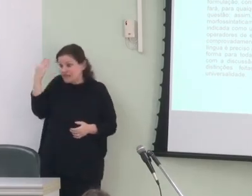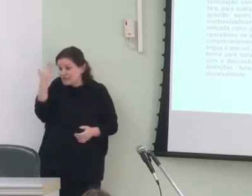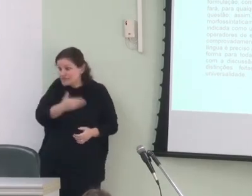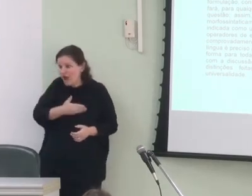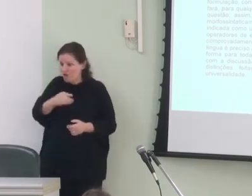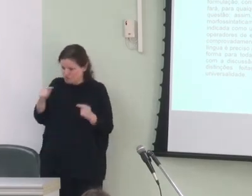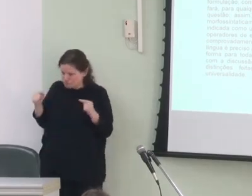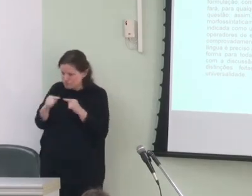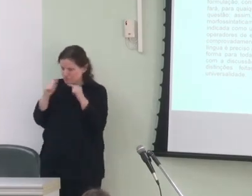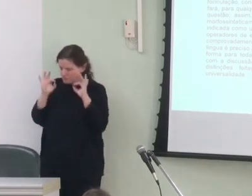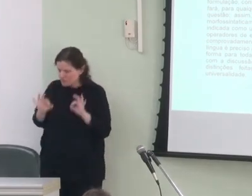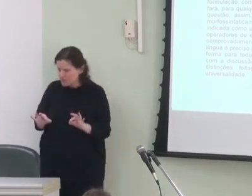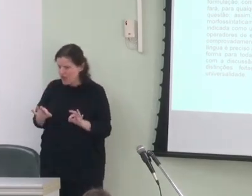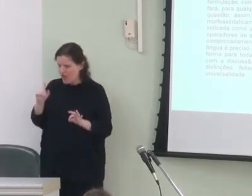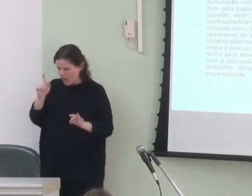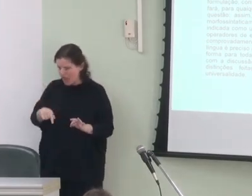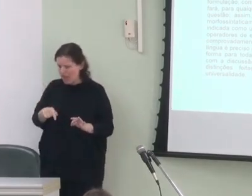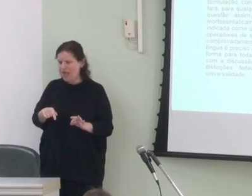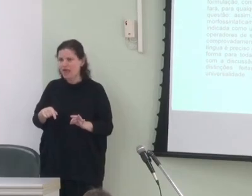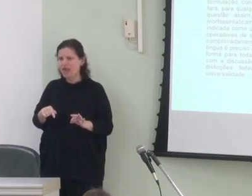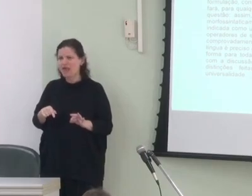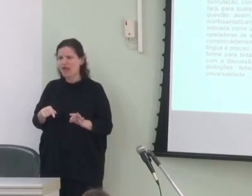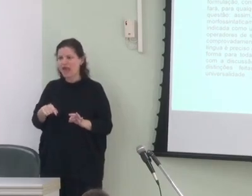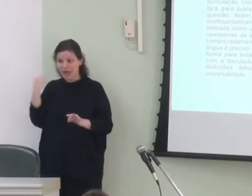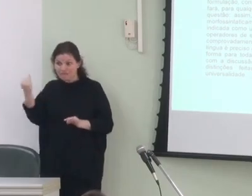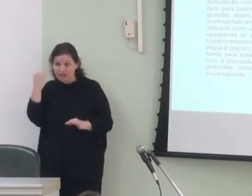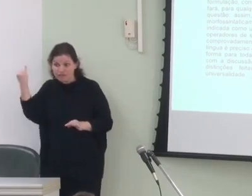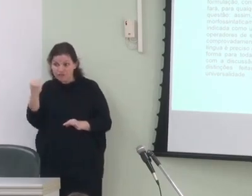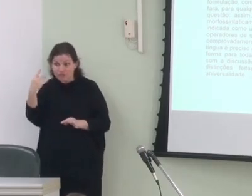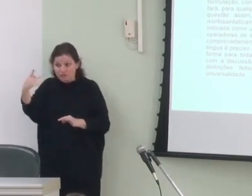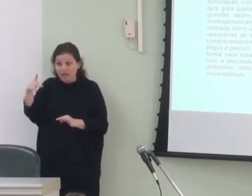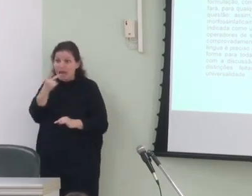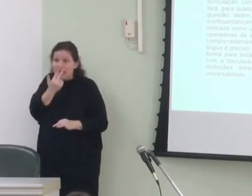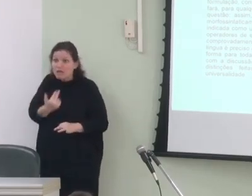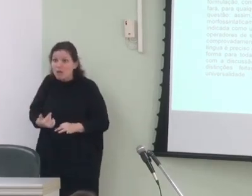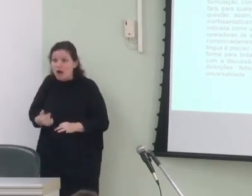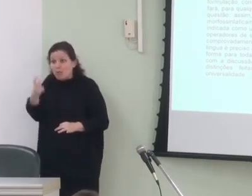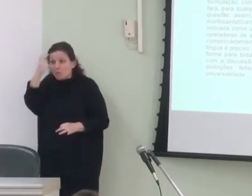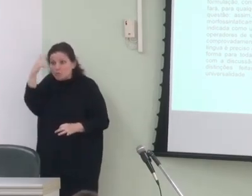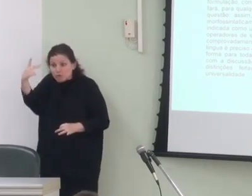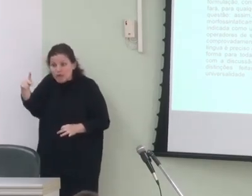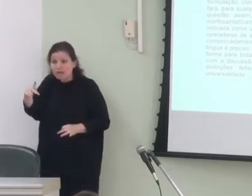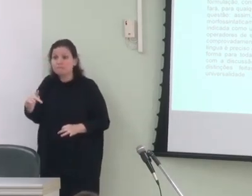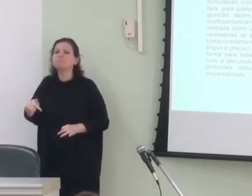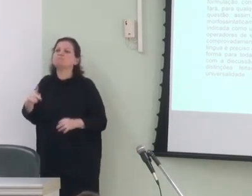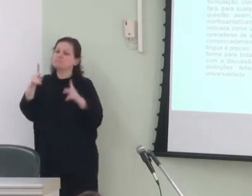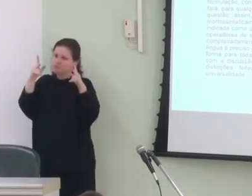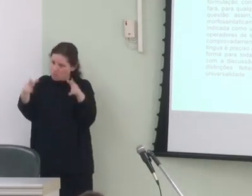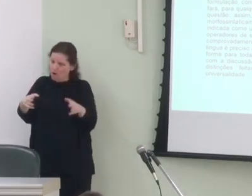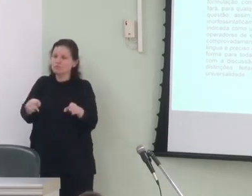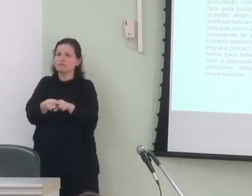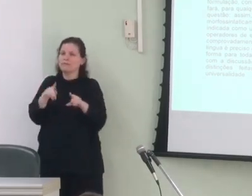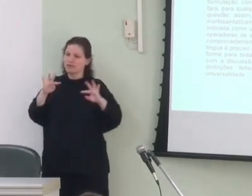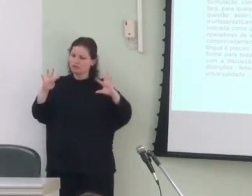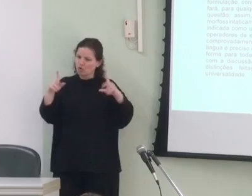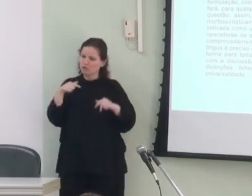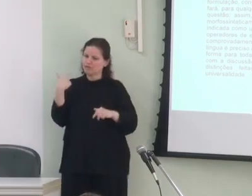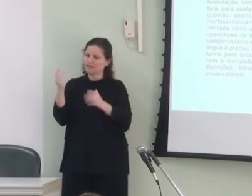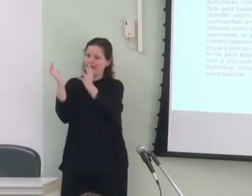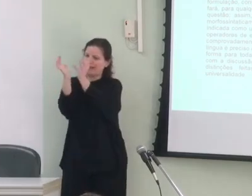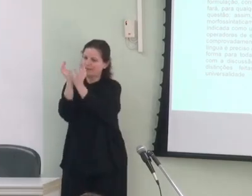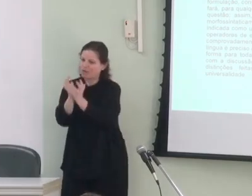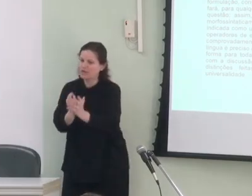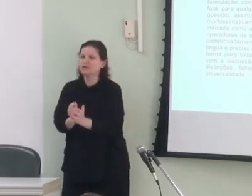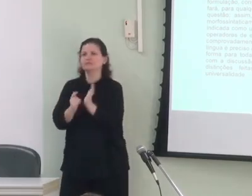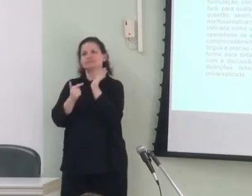pertinentes se são hêmicas ou seja se são relevantes para aquela língua e cultura da mesma forma para todas as outras categorias